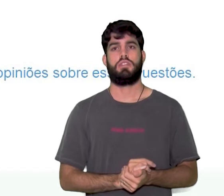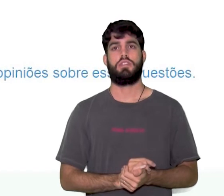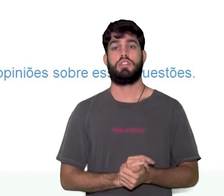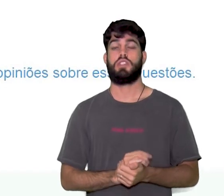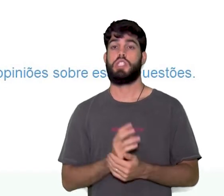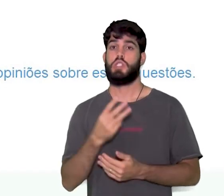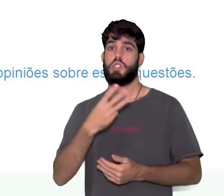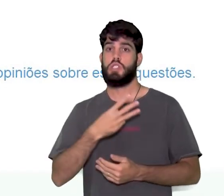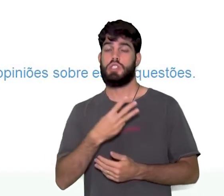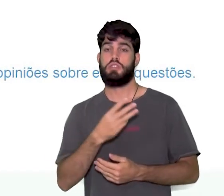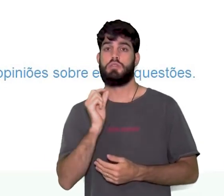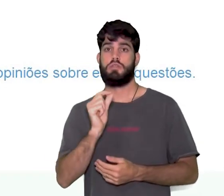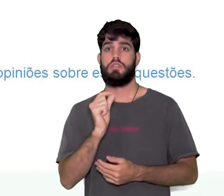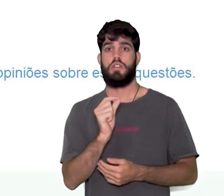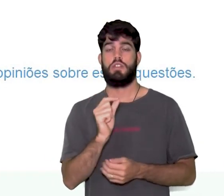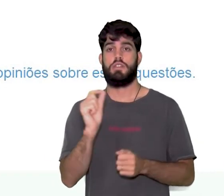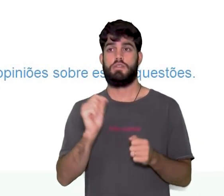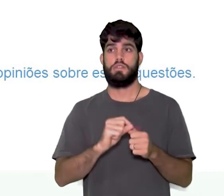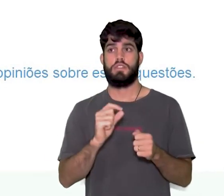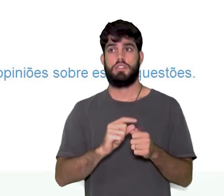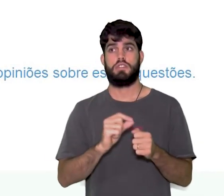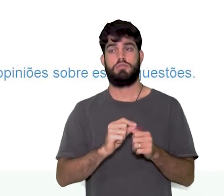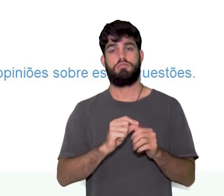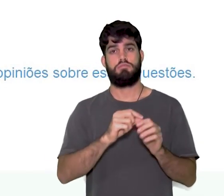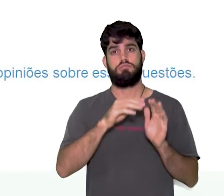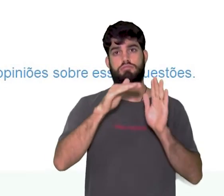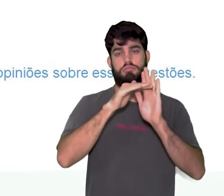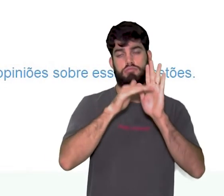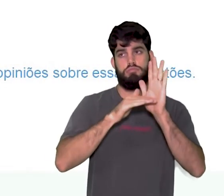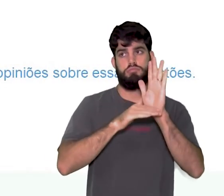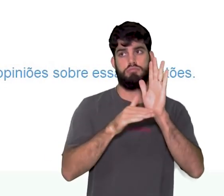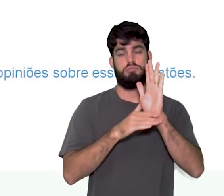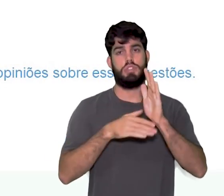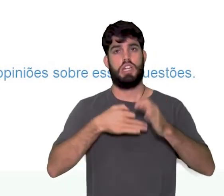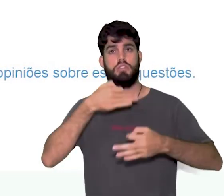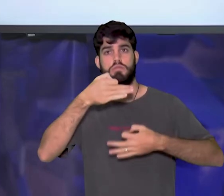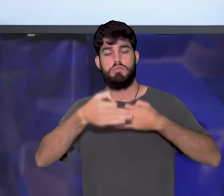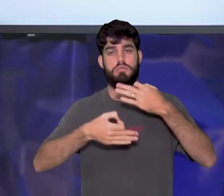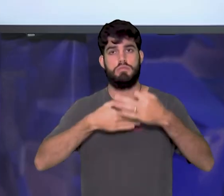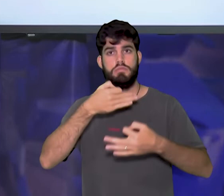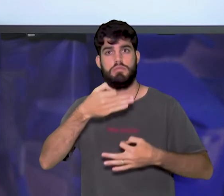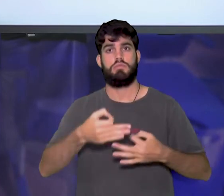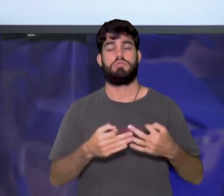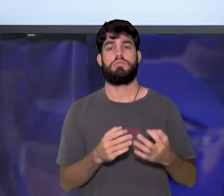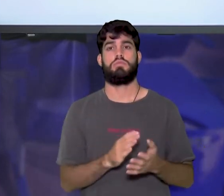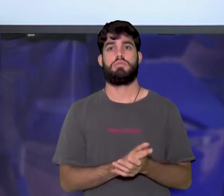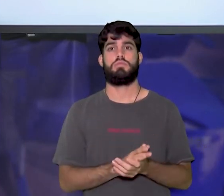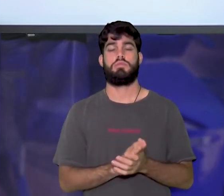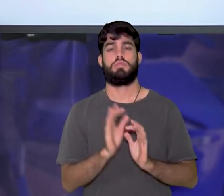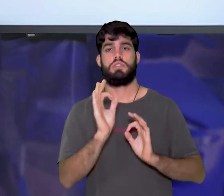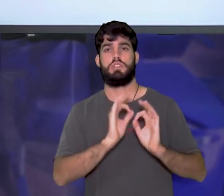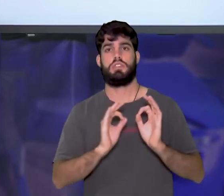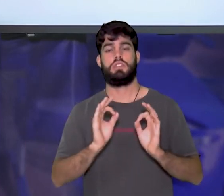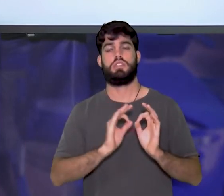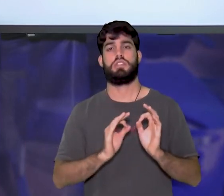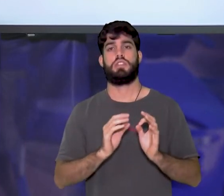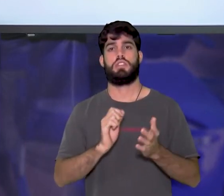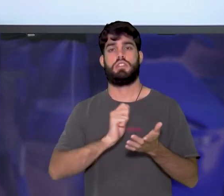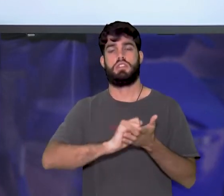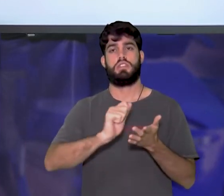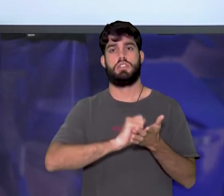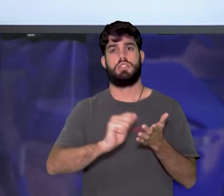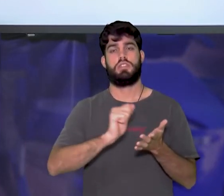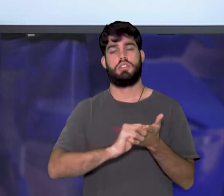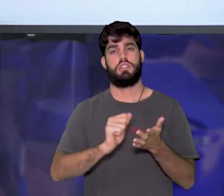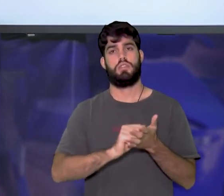terceiro, vocês iriam fazer um roteiro com suas opiniões e argumentos. Então, é importante que vocês anotem o que vocês